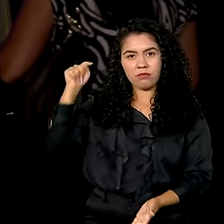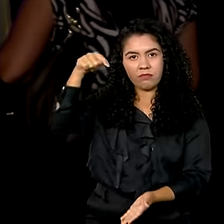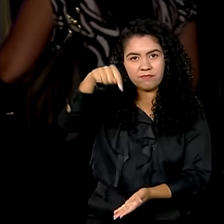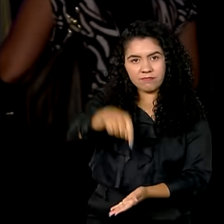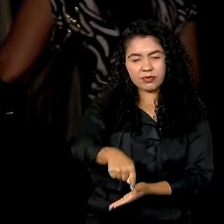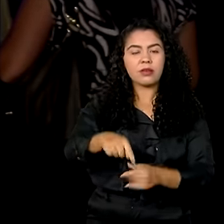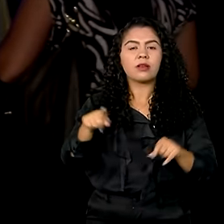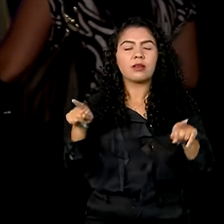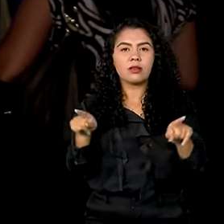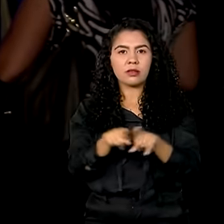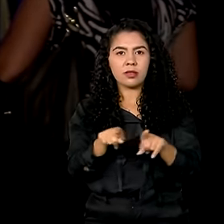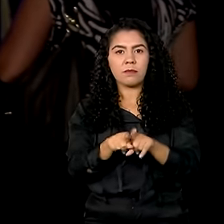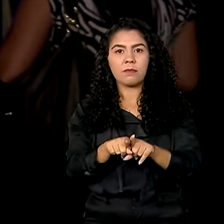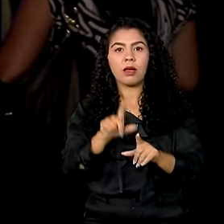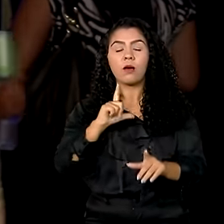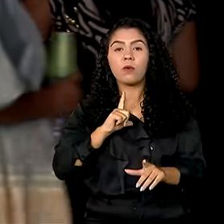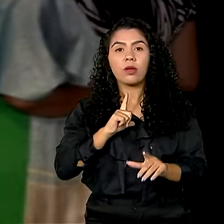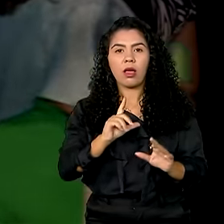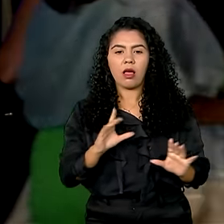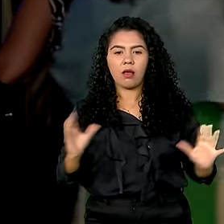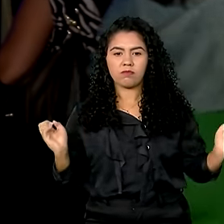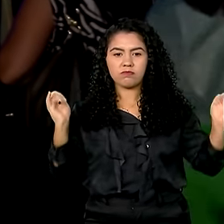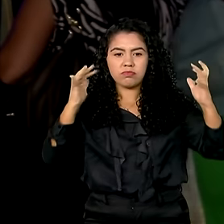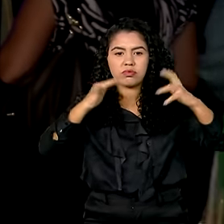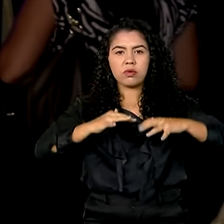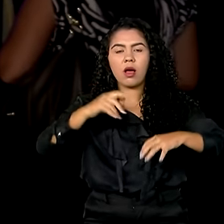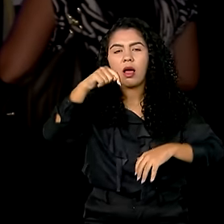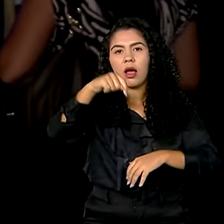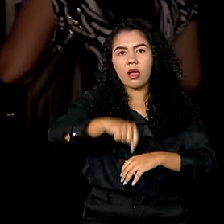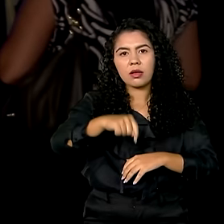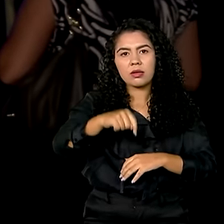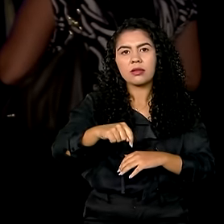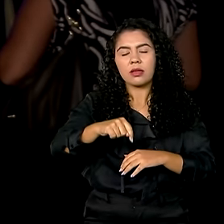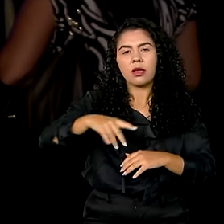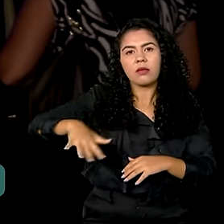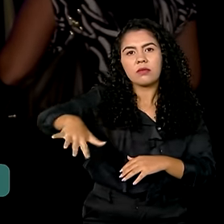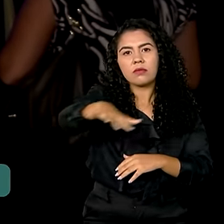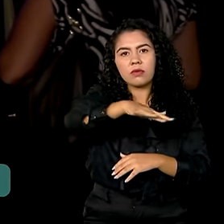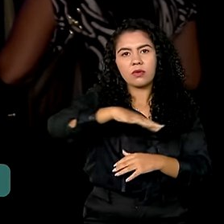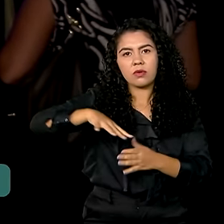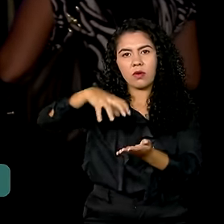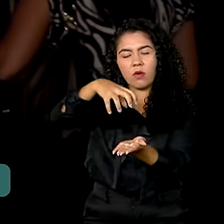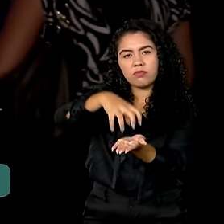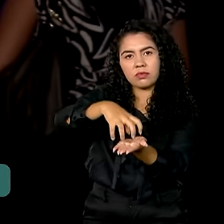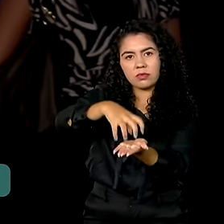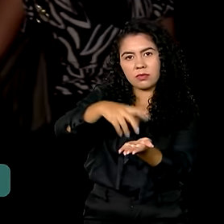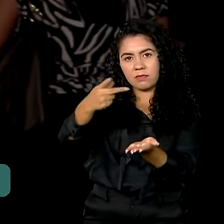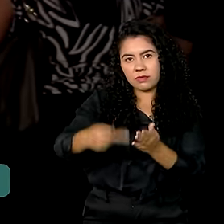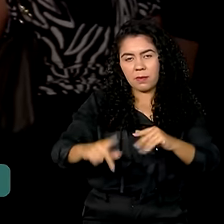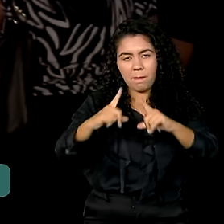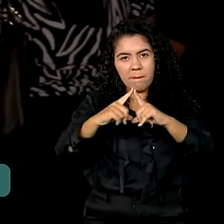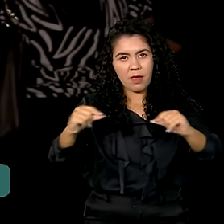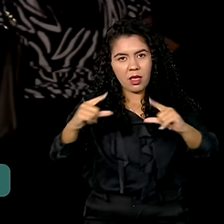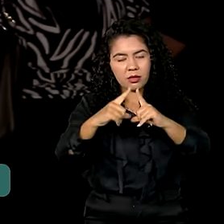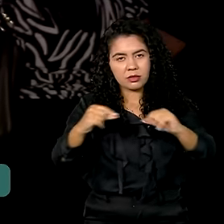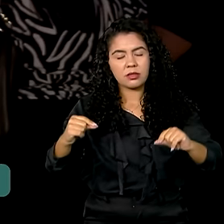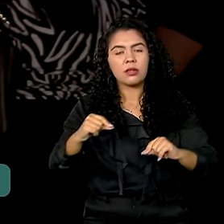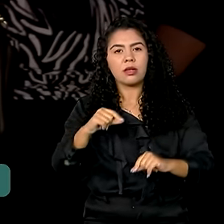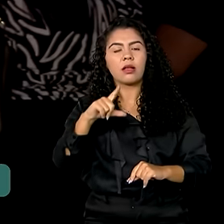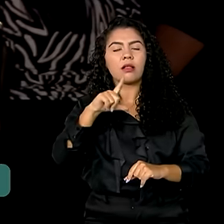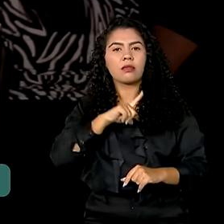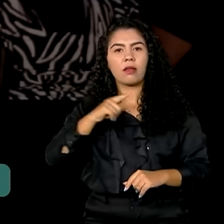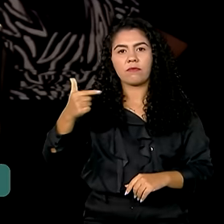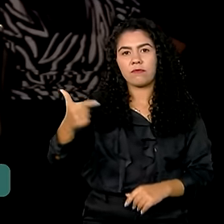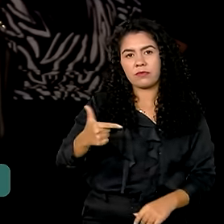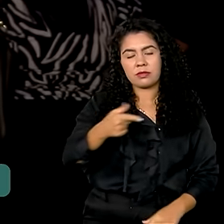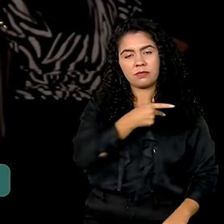Encontro Nacional da Indústria, aqui no Centro Internacional de Convenções do Brasil, em Brasília, vai contar com a participação do